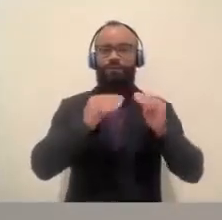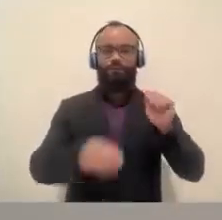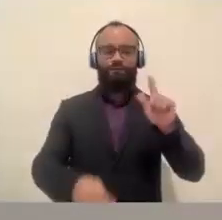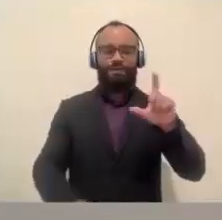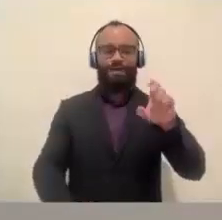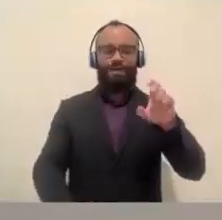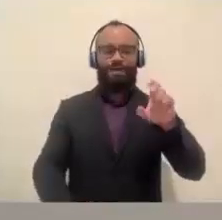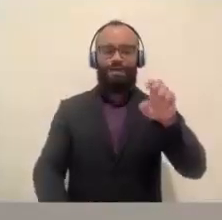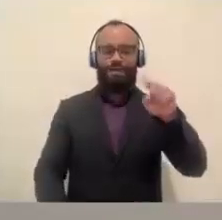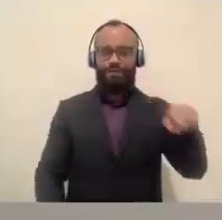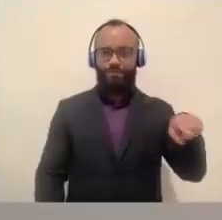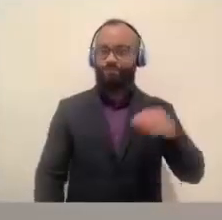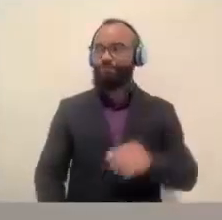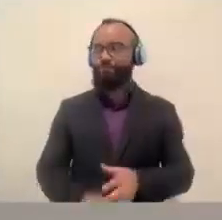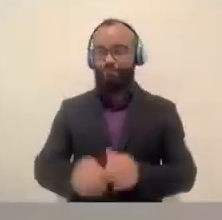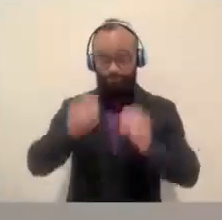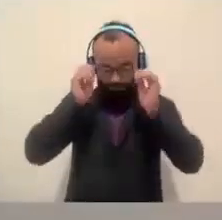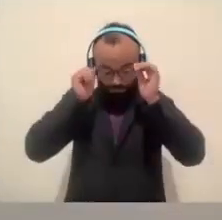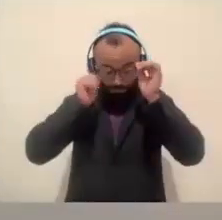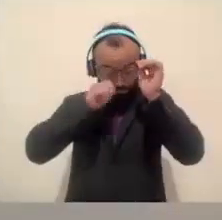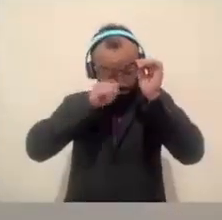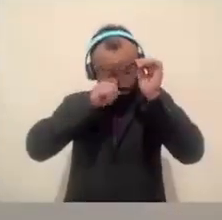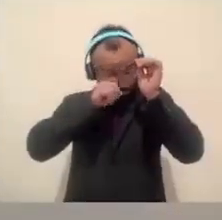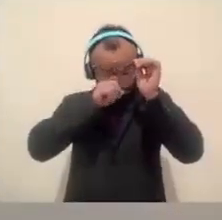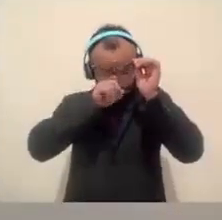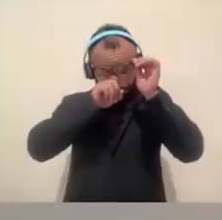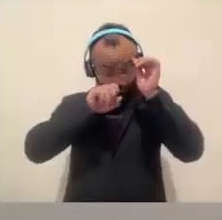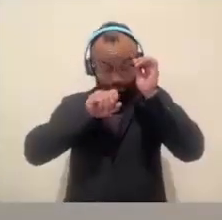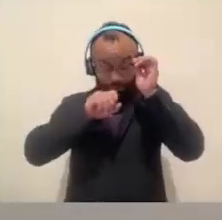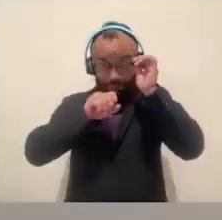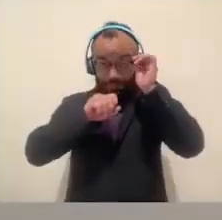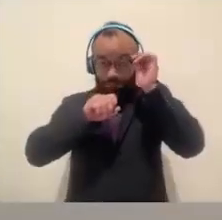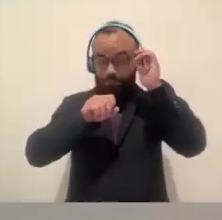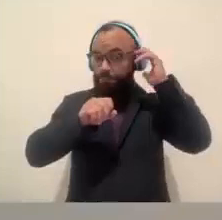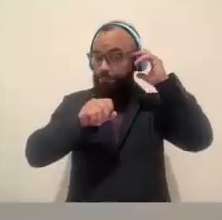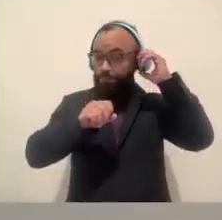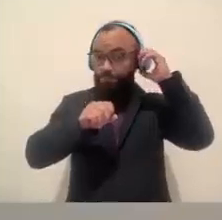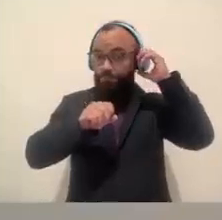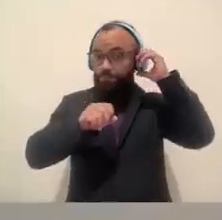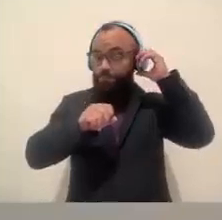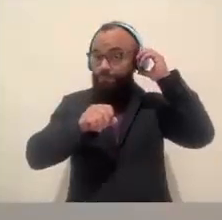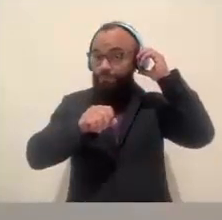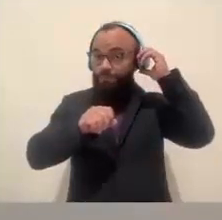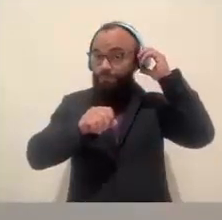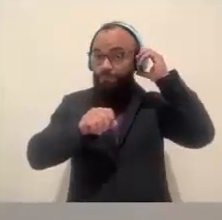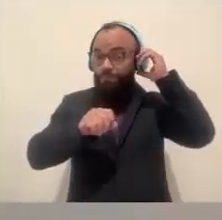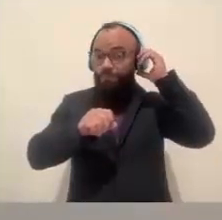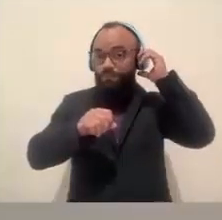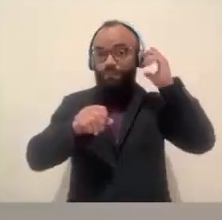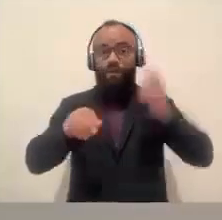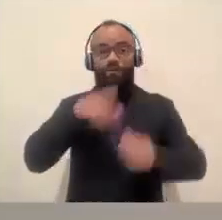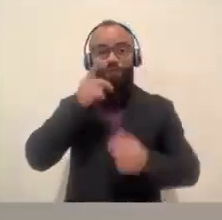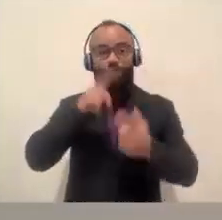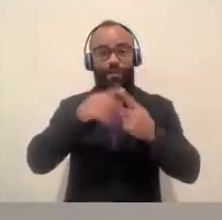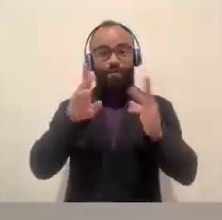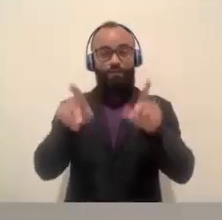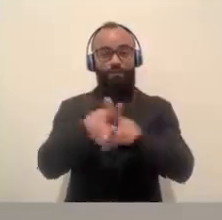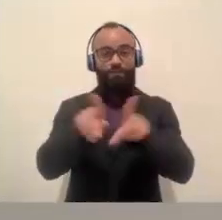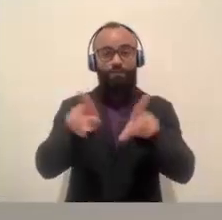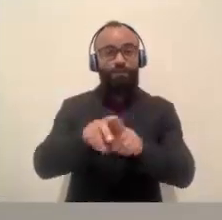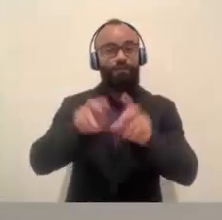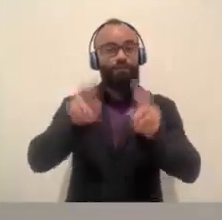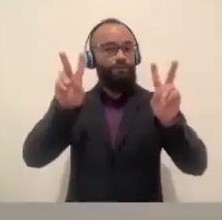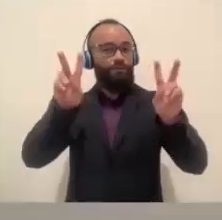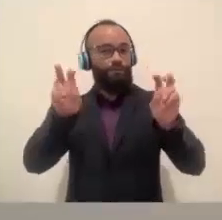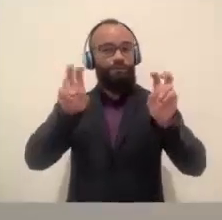Falei, foi falado aqui na tribuna sobre a questão do hino, a questão do slogan, tem